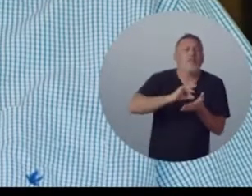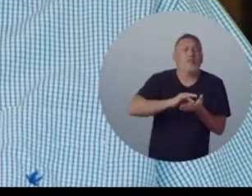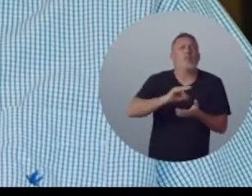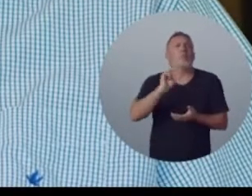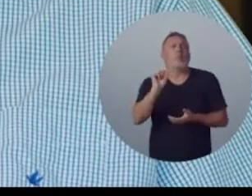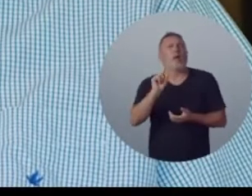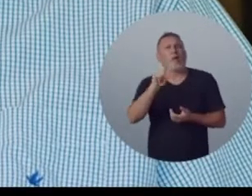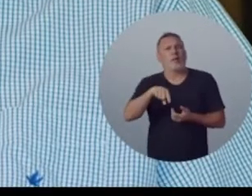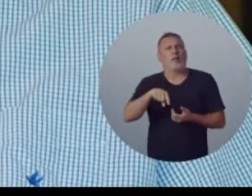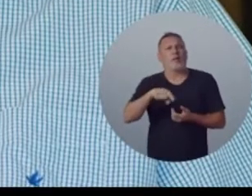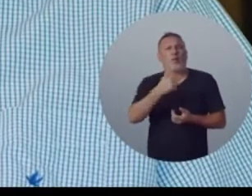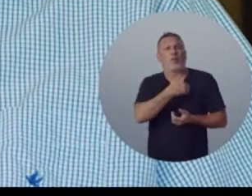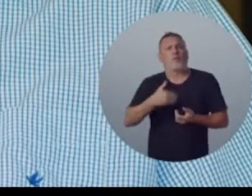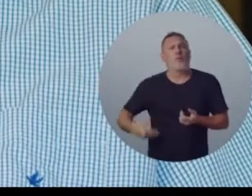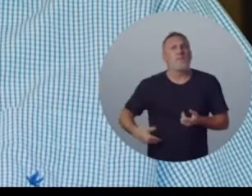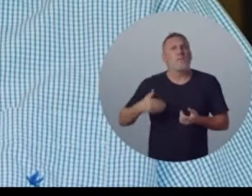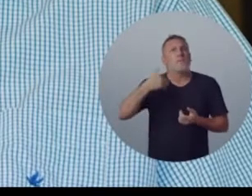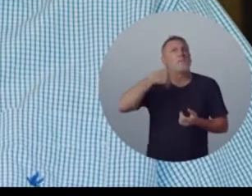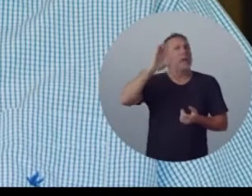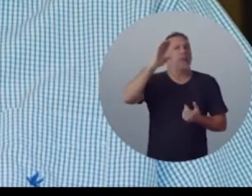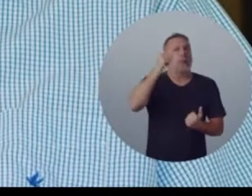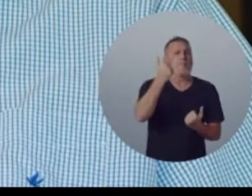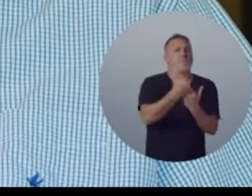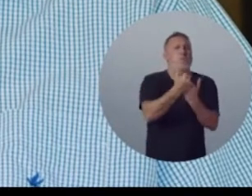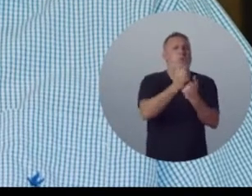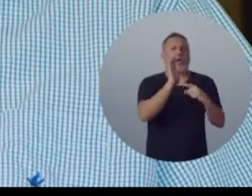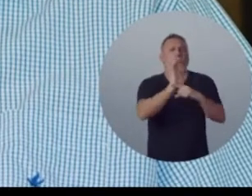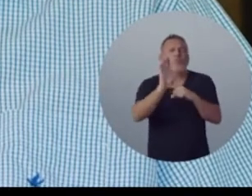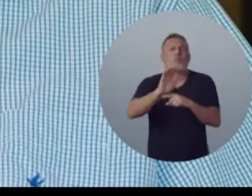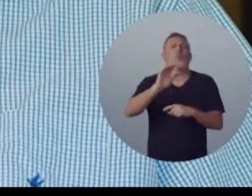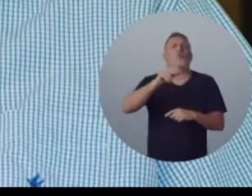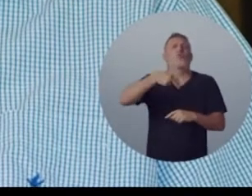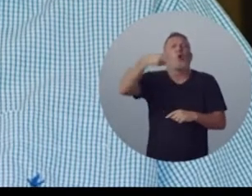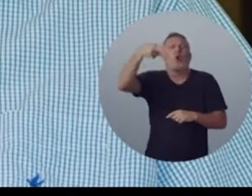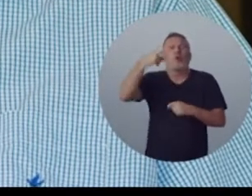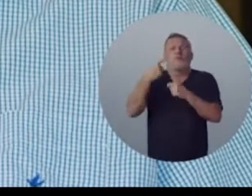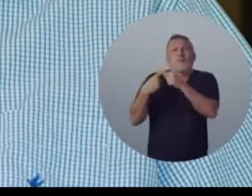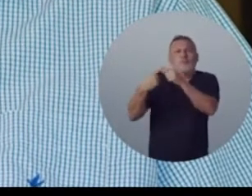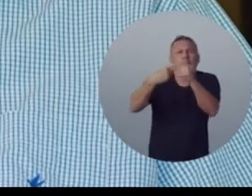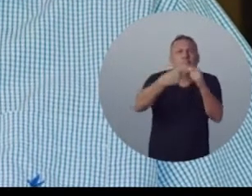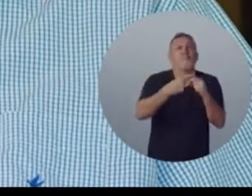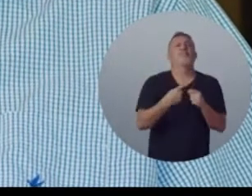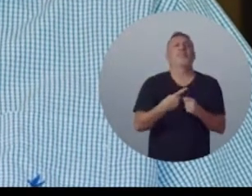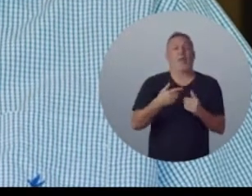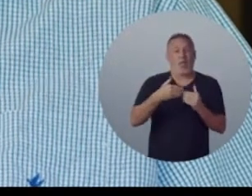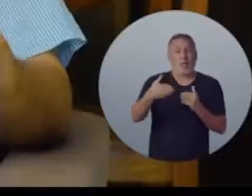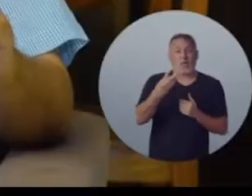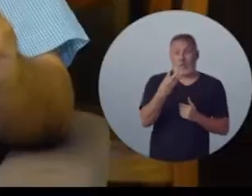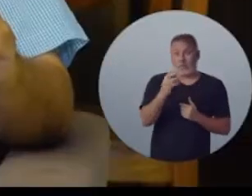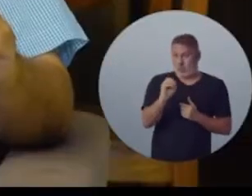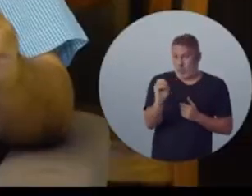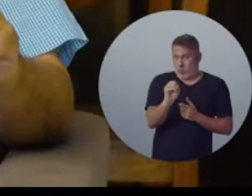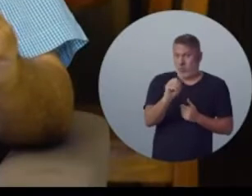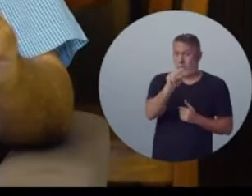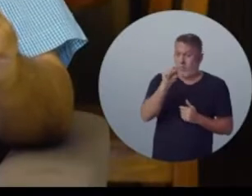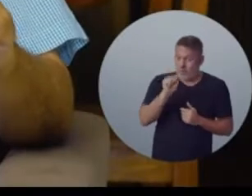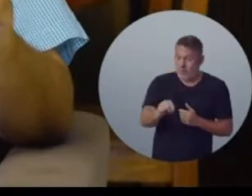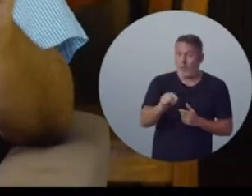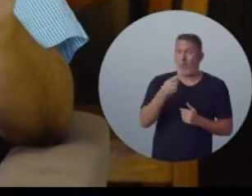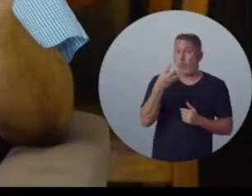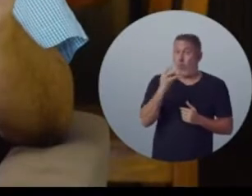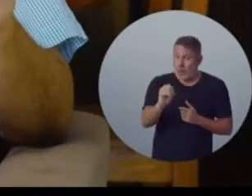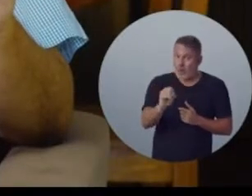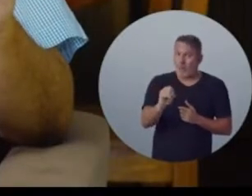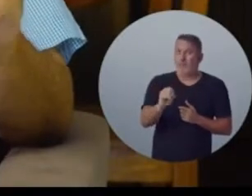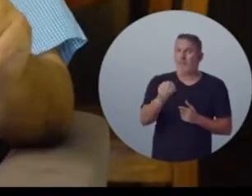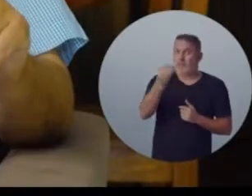Casagrande, na verdade, é o governador que mais apoiou a região noroeste, que apoiou o norte do estado. O dia 30 de outubro,